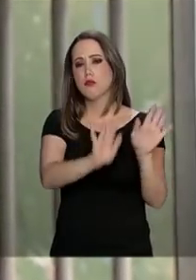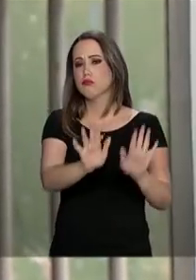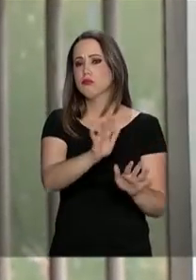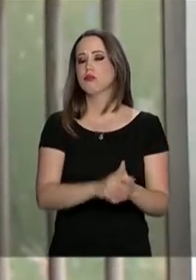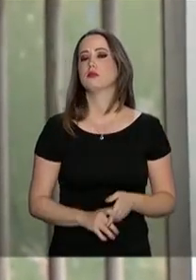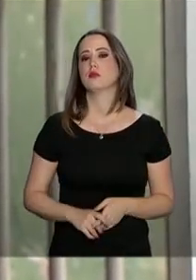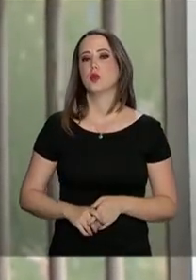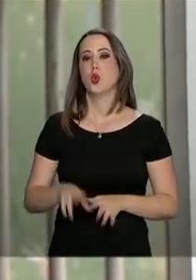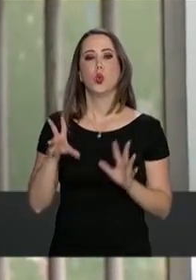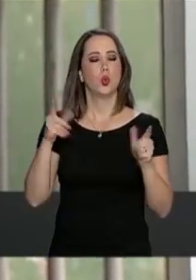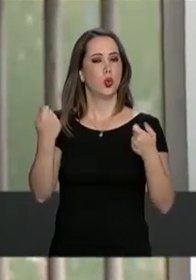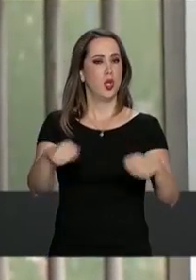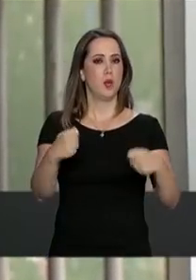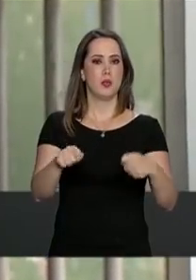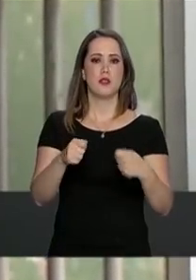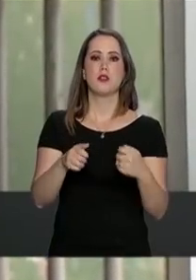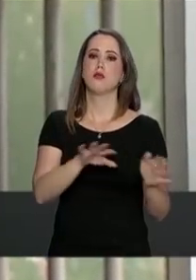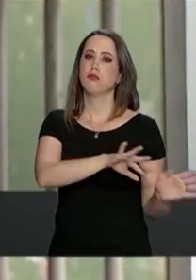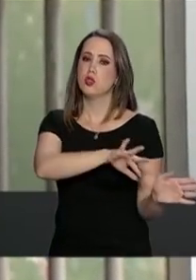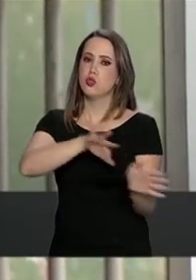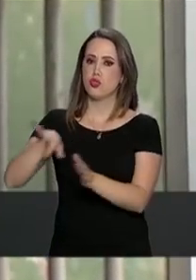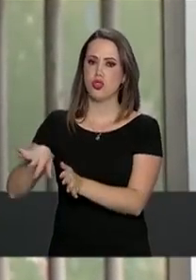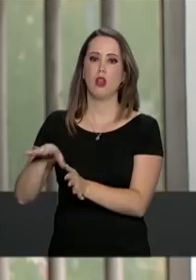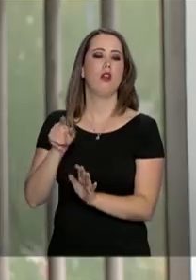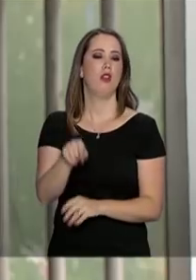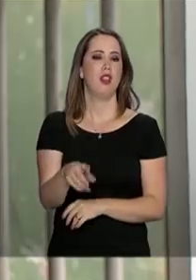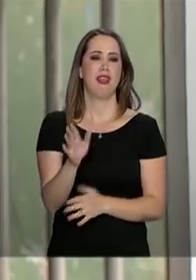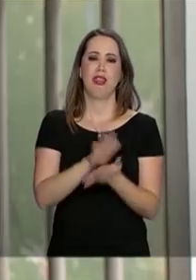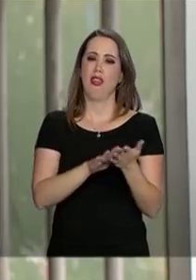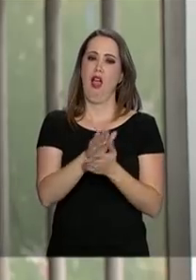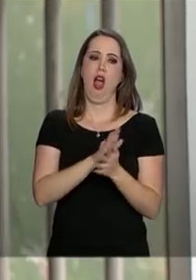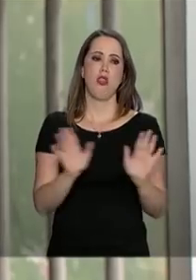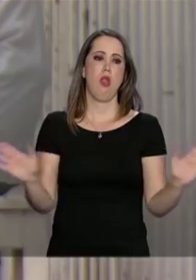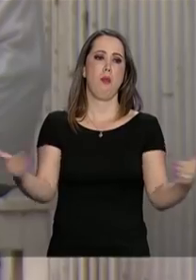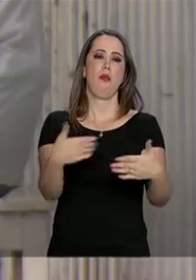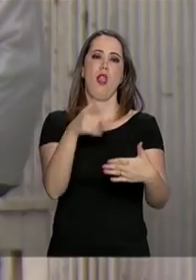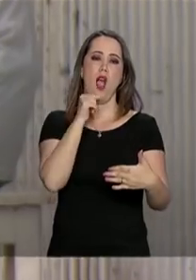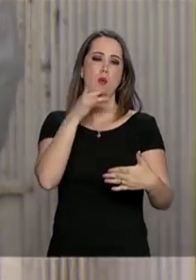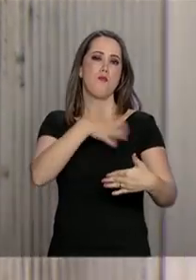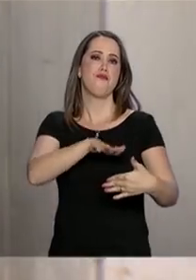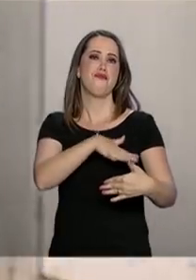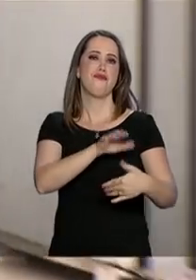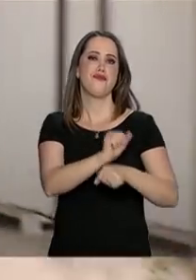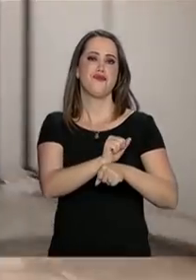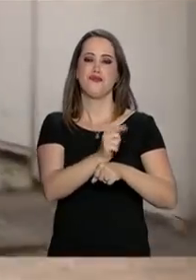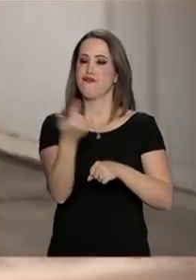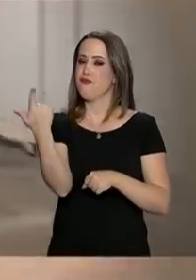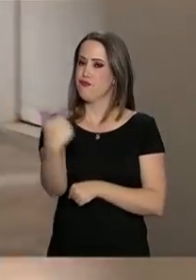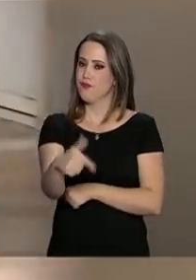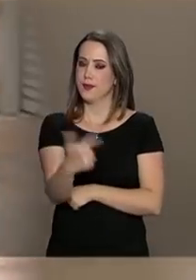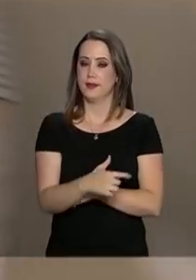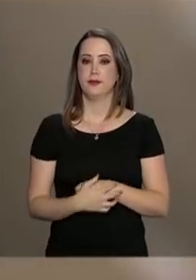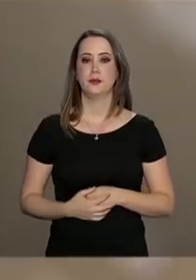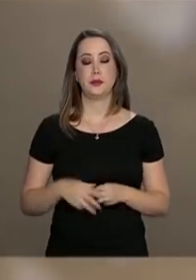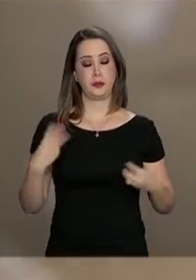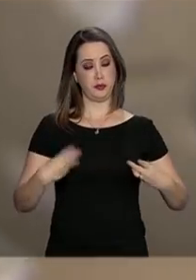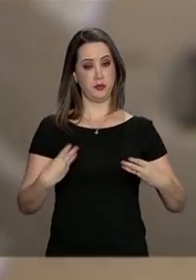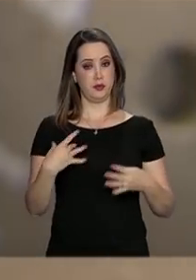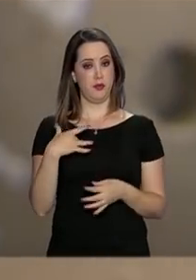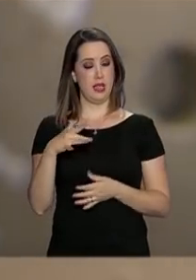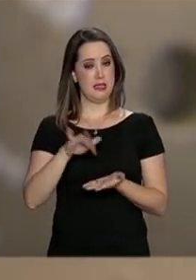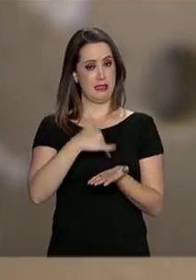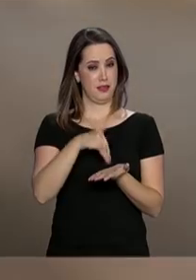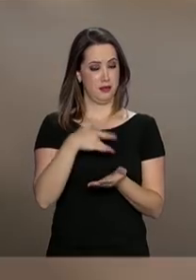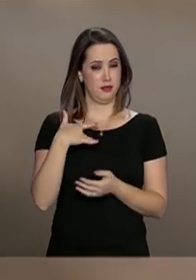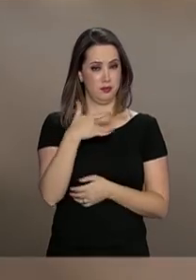utilizado aqui, que não tem necessidade, a gente tira fora daqui. Não fica nada para acumular água. A Secretaria de Saúde do Distrito Federal realiza